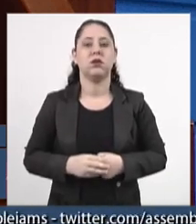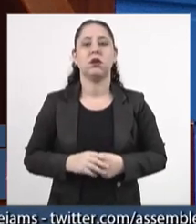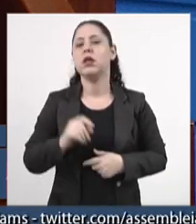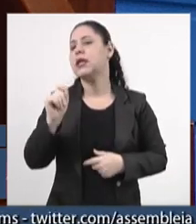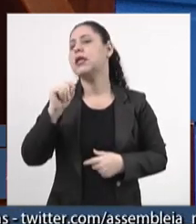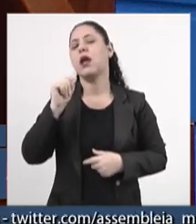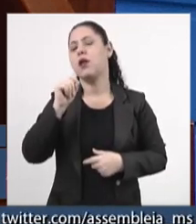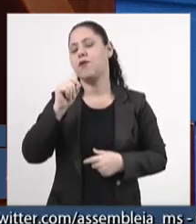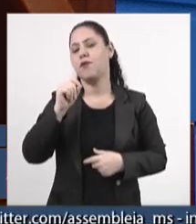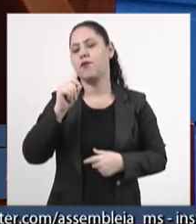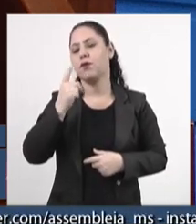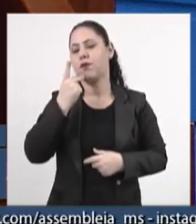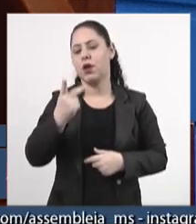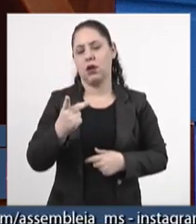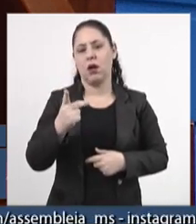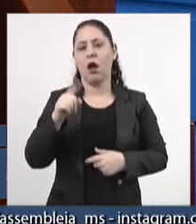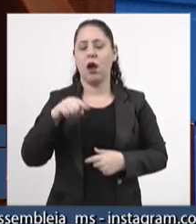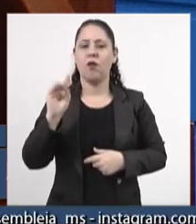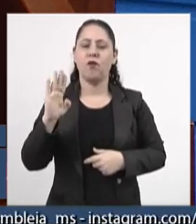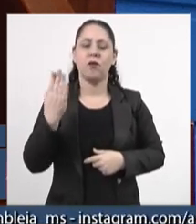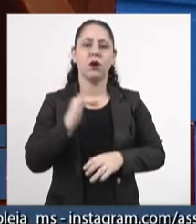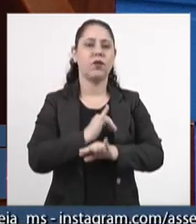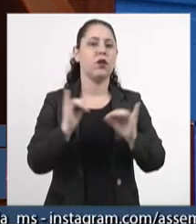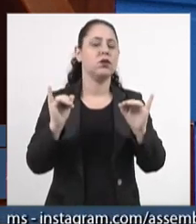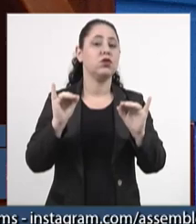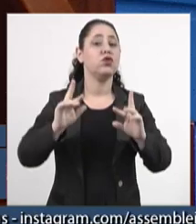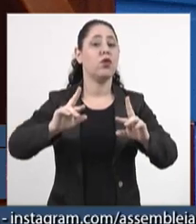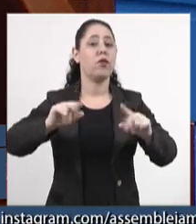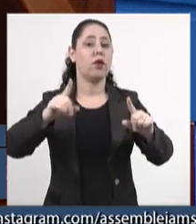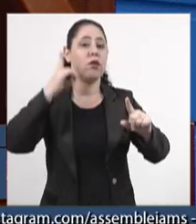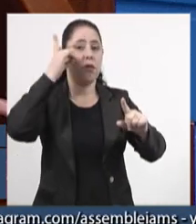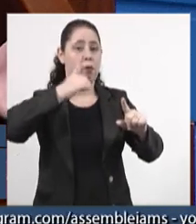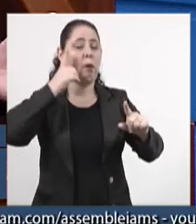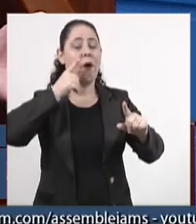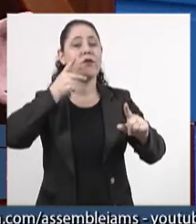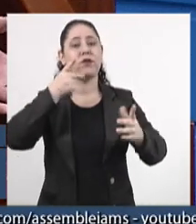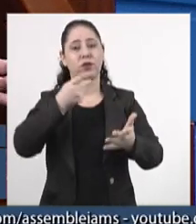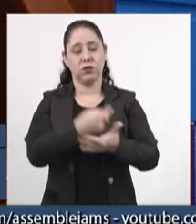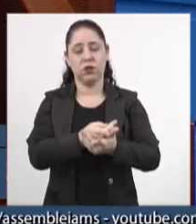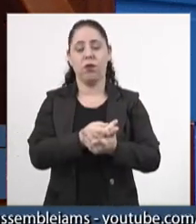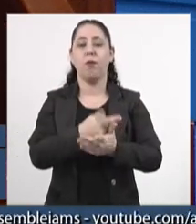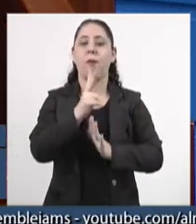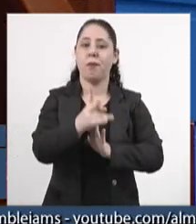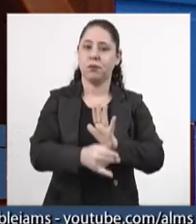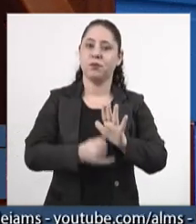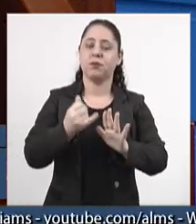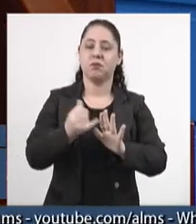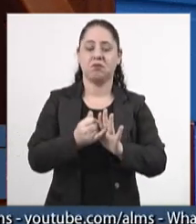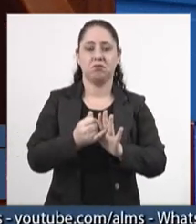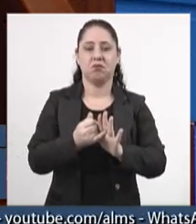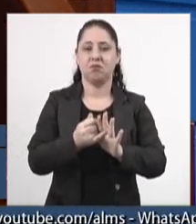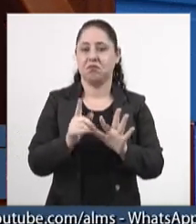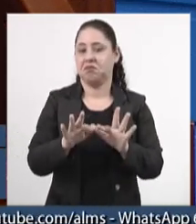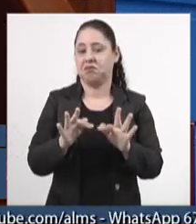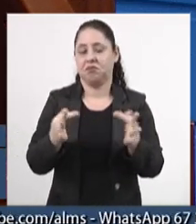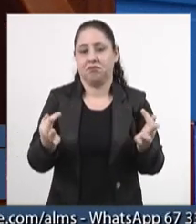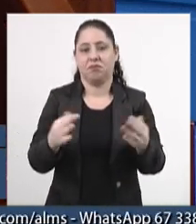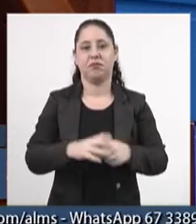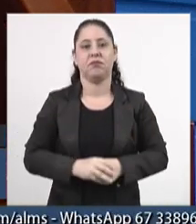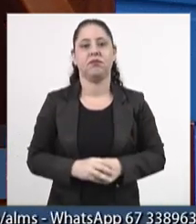determinar o que é fake news. E diferente do que o deputado afirmou, que o projeto é inofensivo,